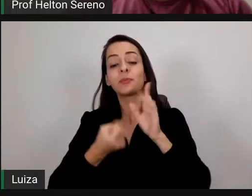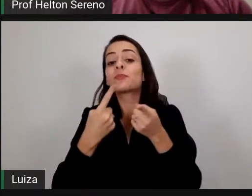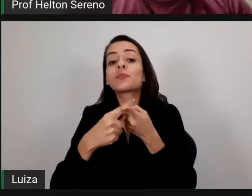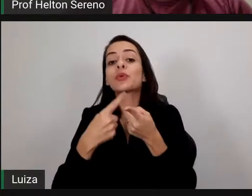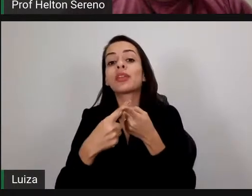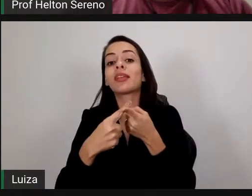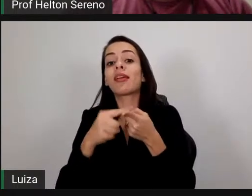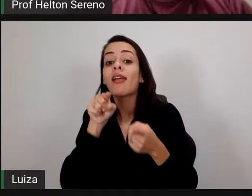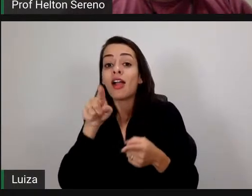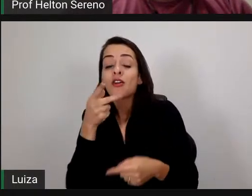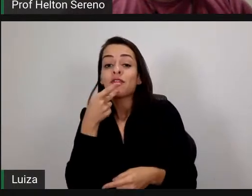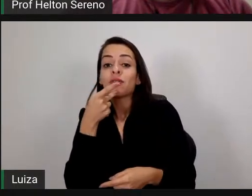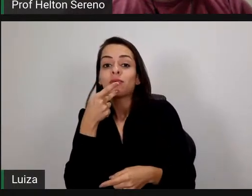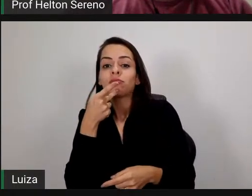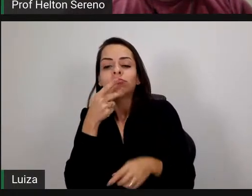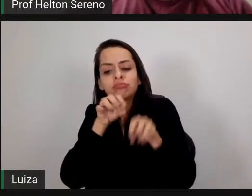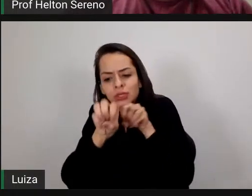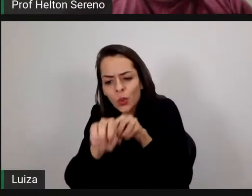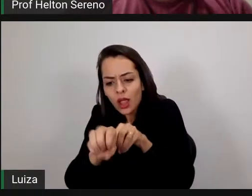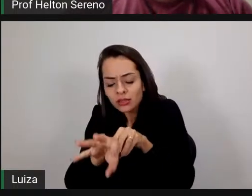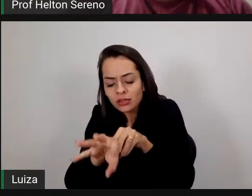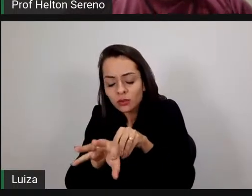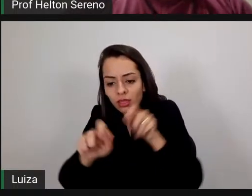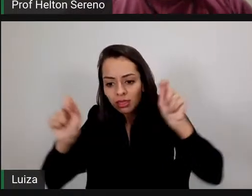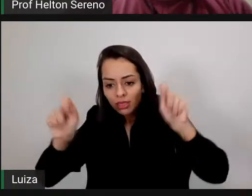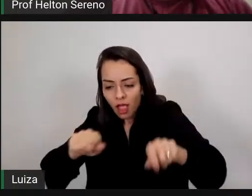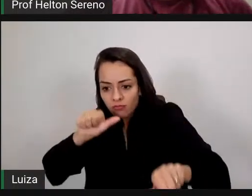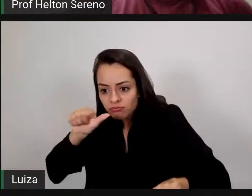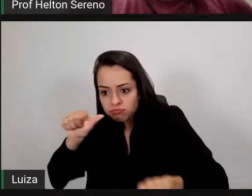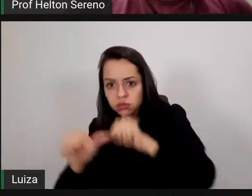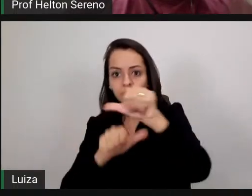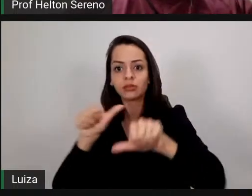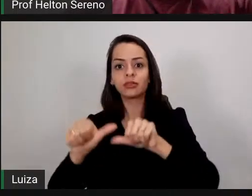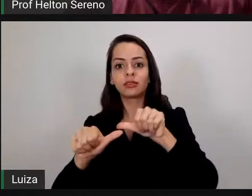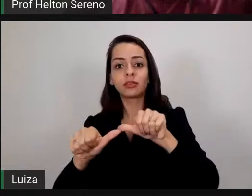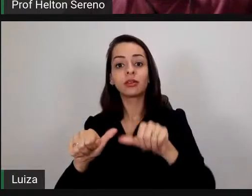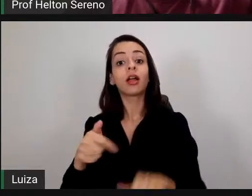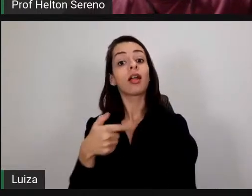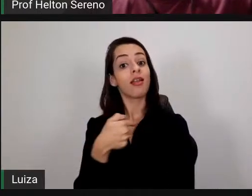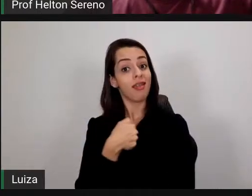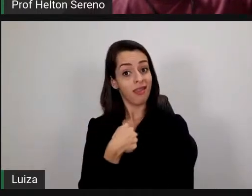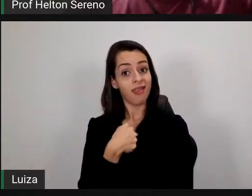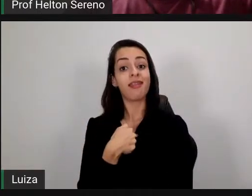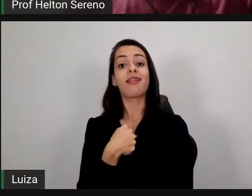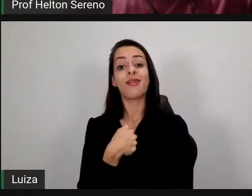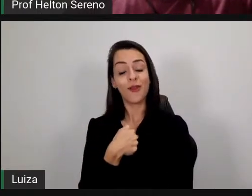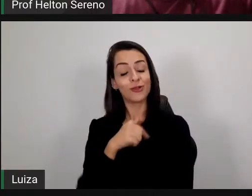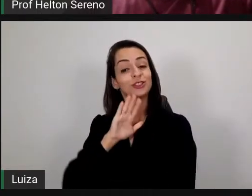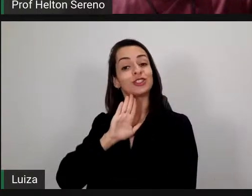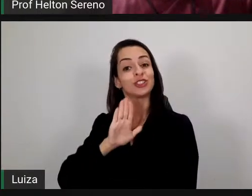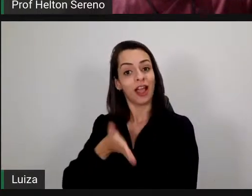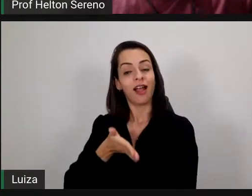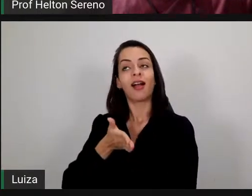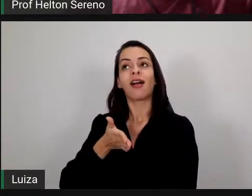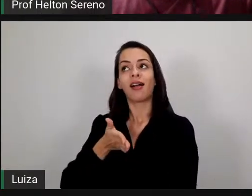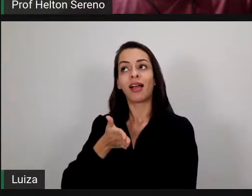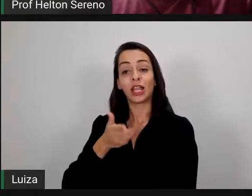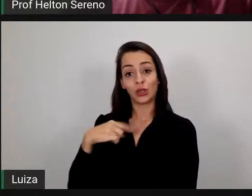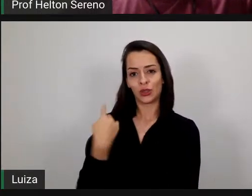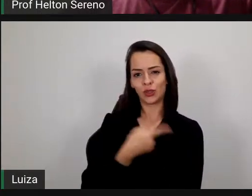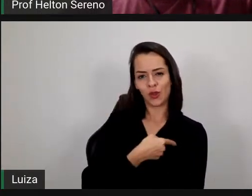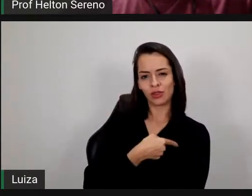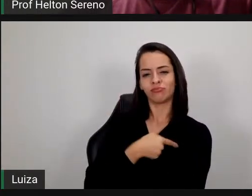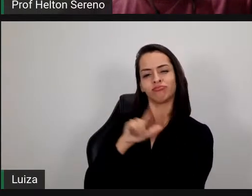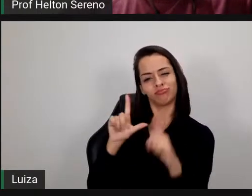transforma, eu me sinto transformado pelo processo que nós passamos lá na Finlândia. Como foi